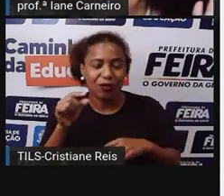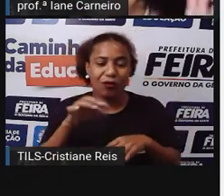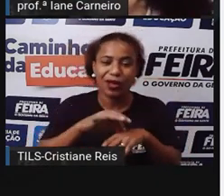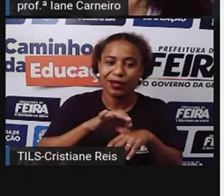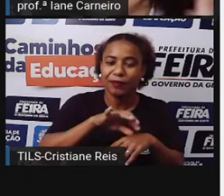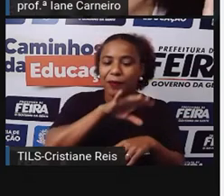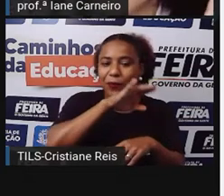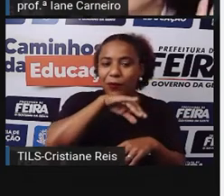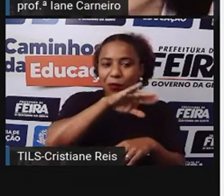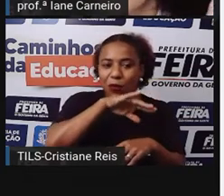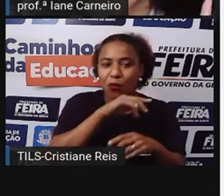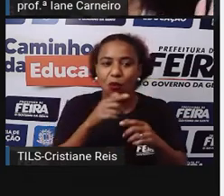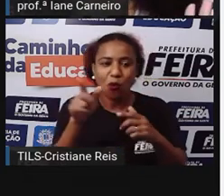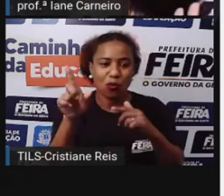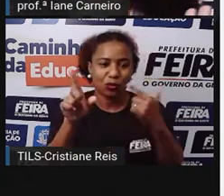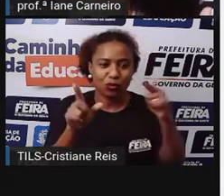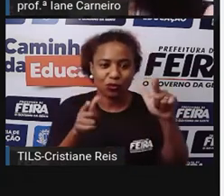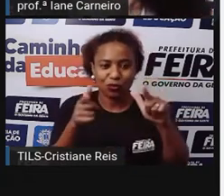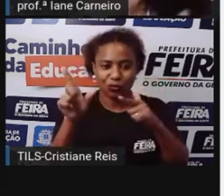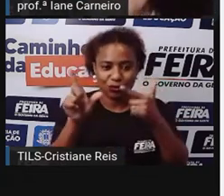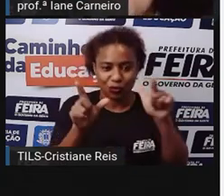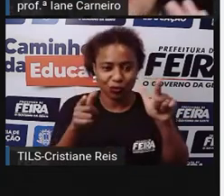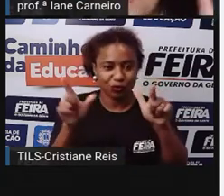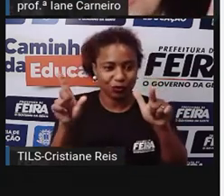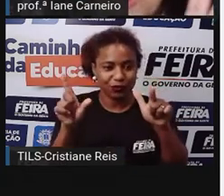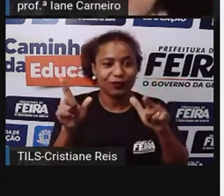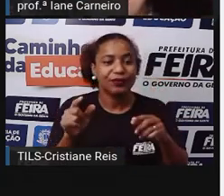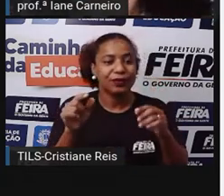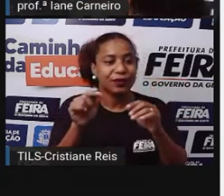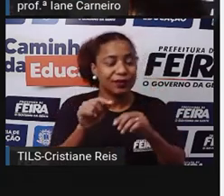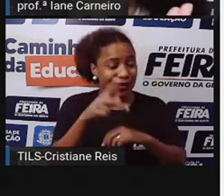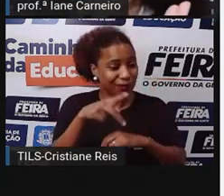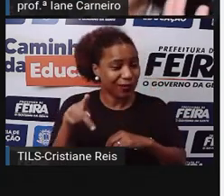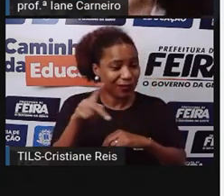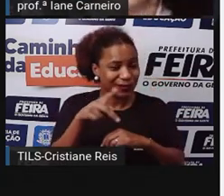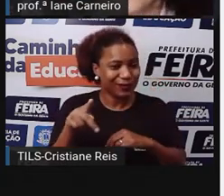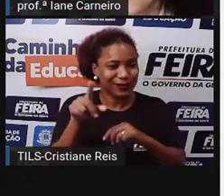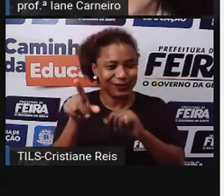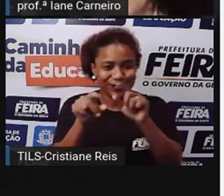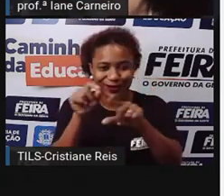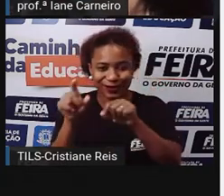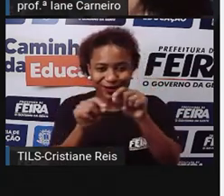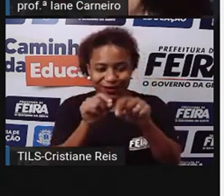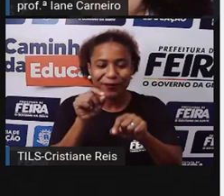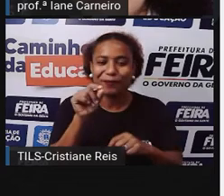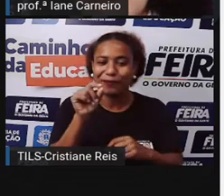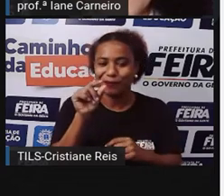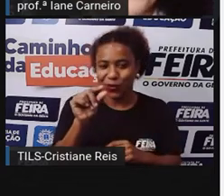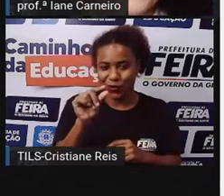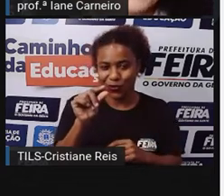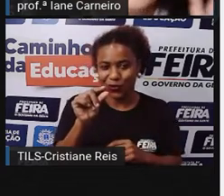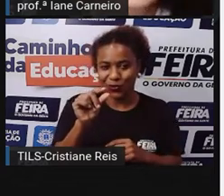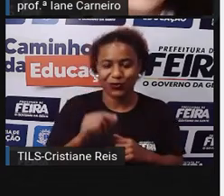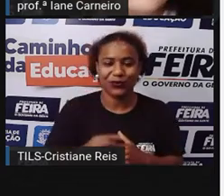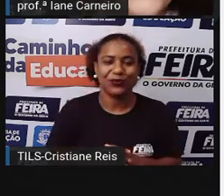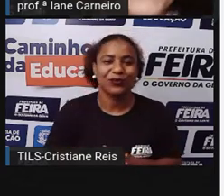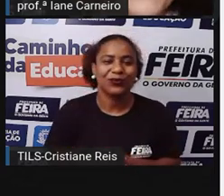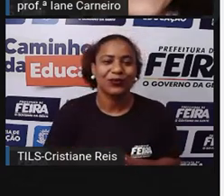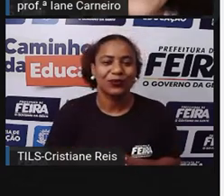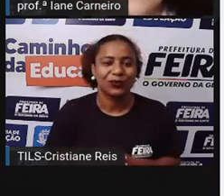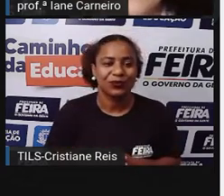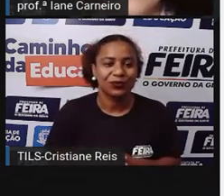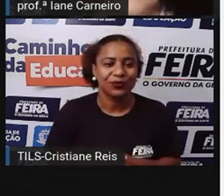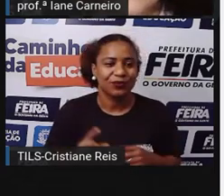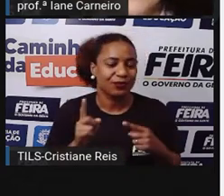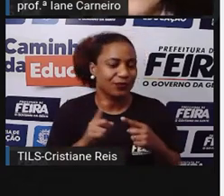bota outros ingredientes Tá bom? Então a PRO colocou alguns E a gente vai colocar Aqui o nome deles Tá certo? Então o